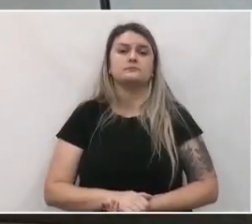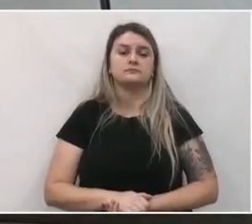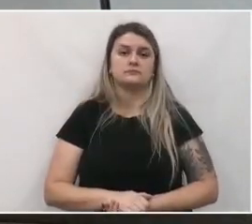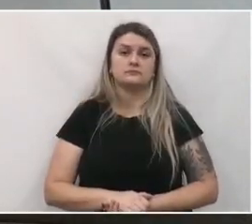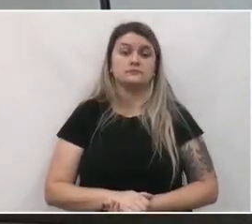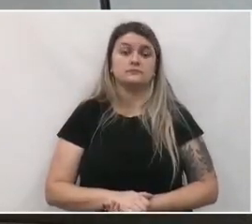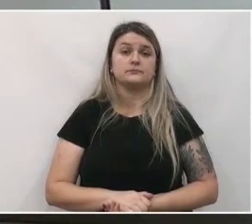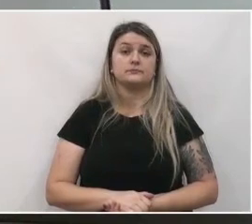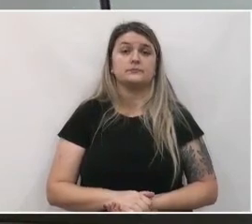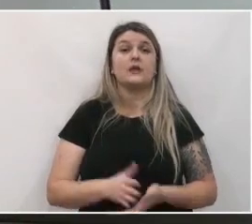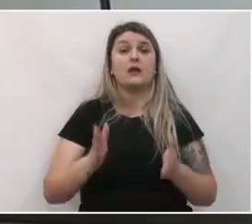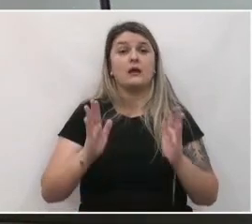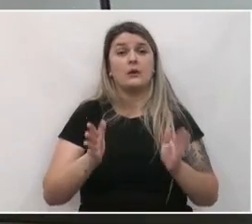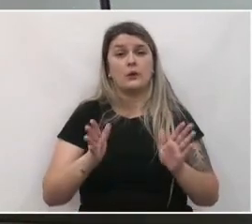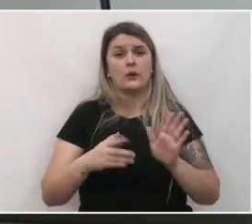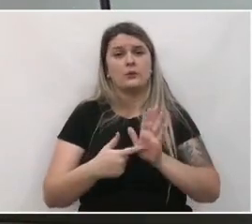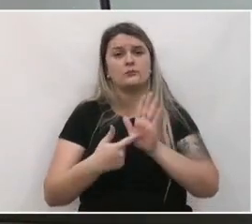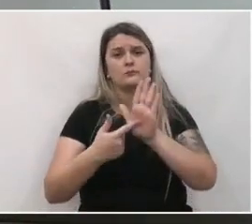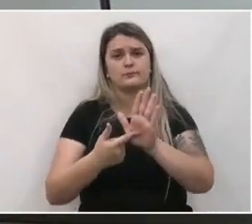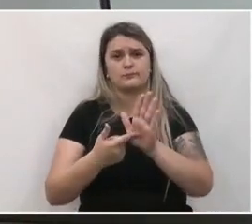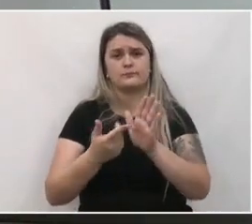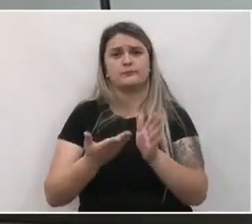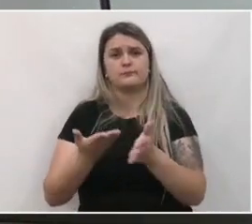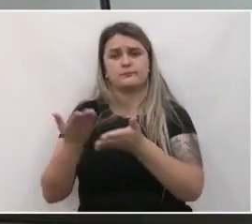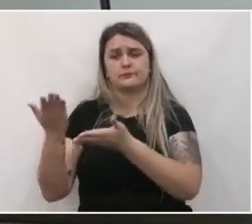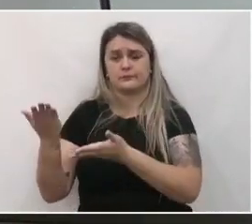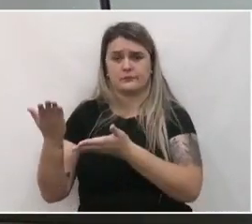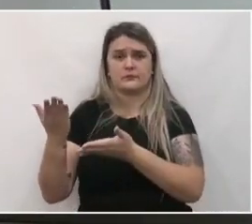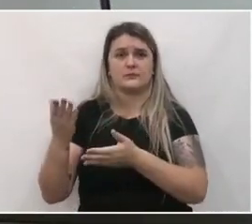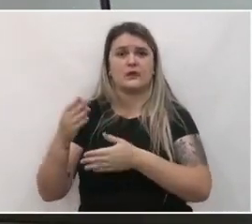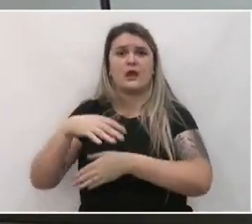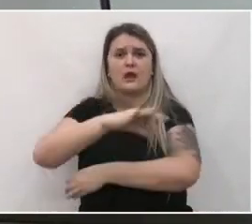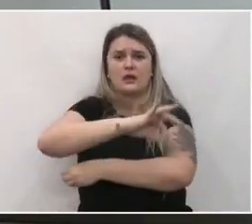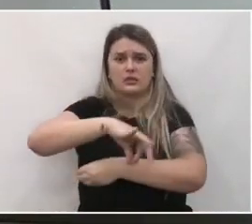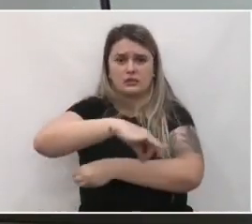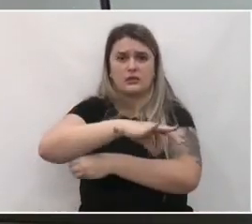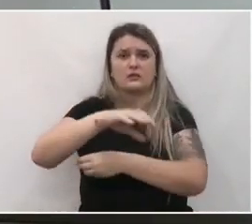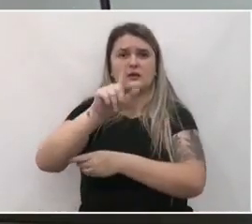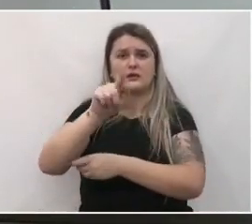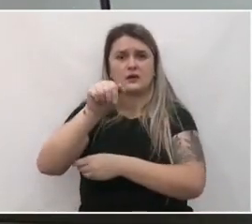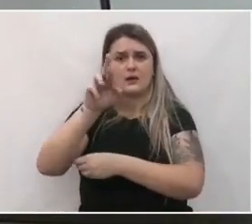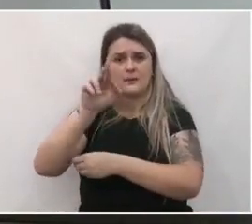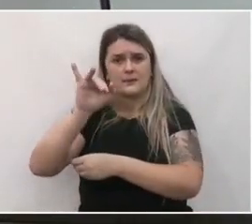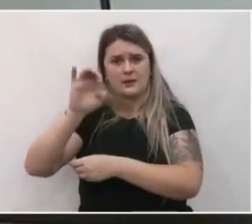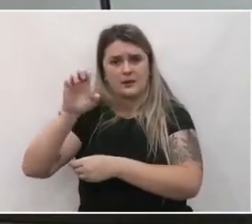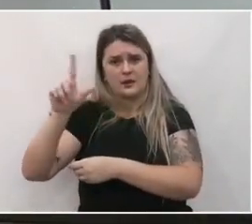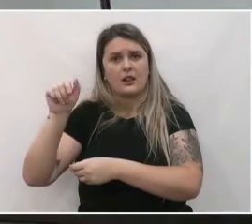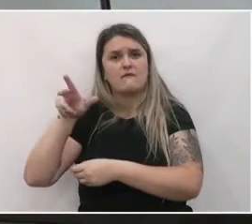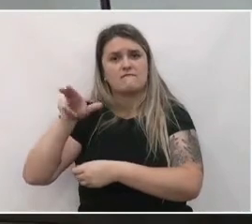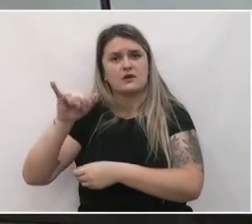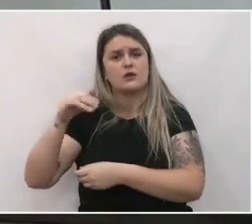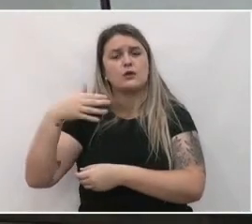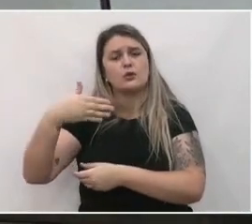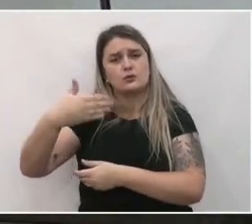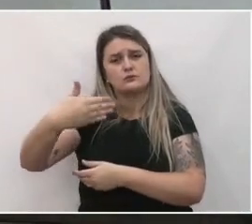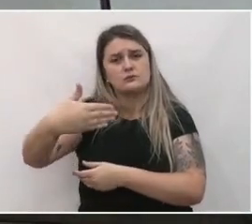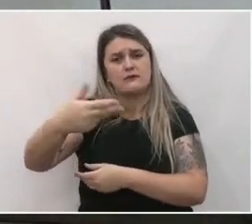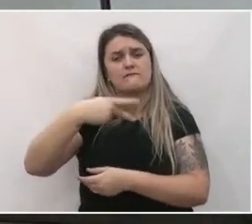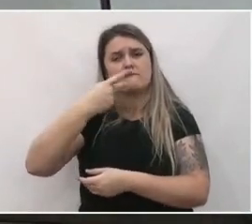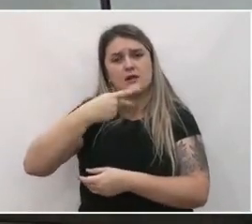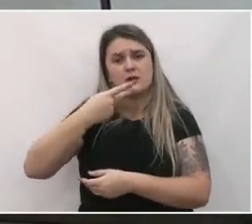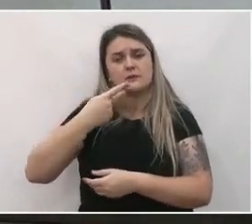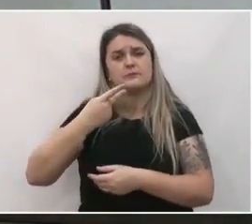Agora eu vou passar a palavra para a arquiteta Gabriela para que ela dê continuidade ao processo